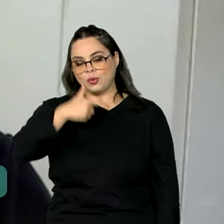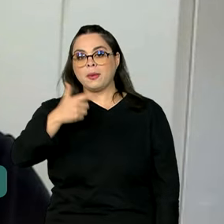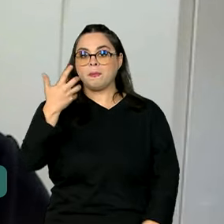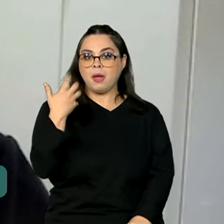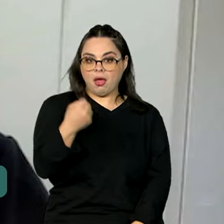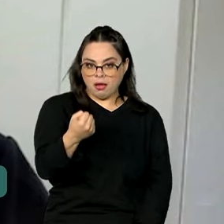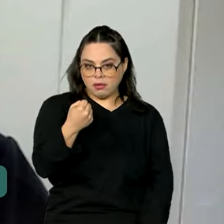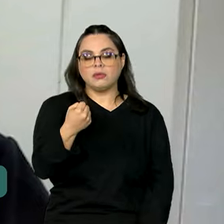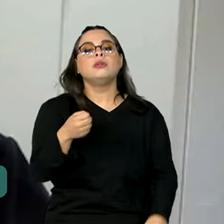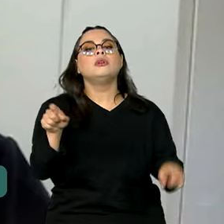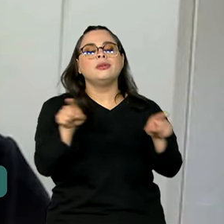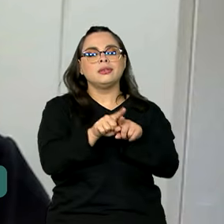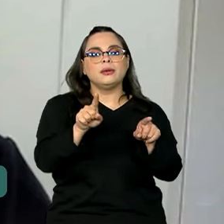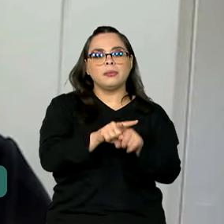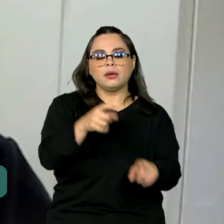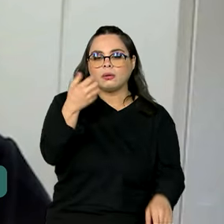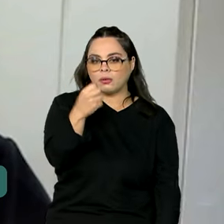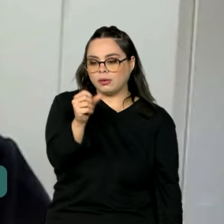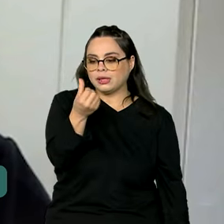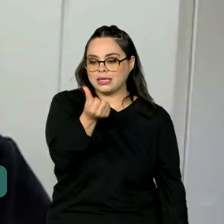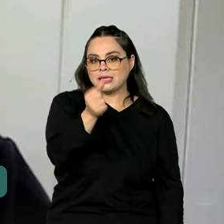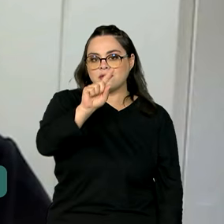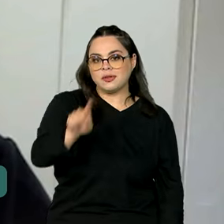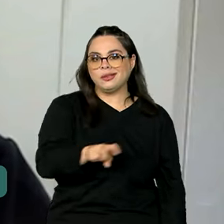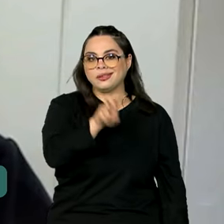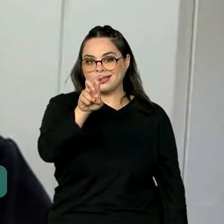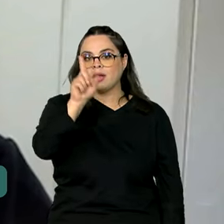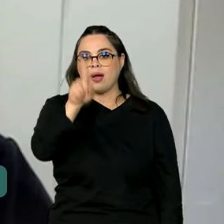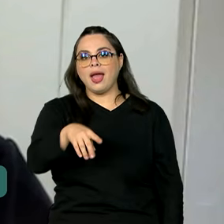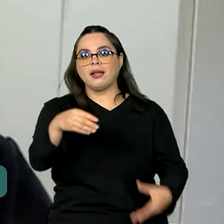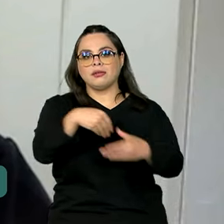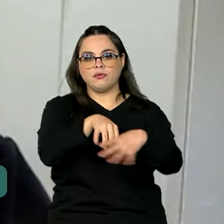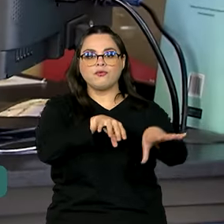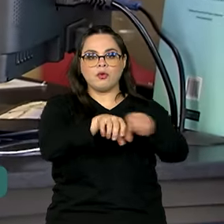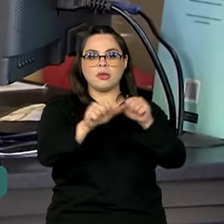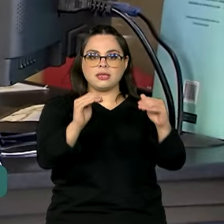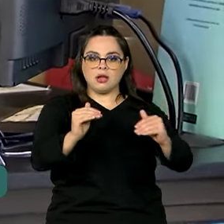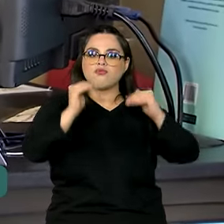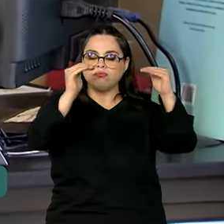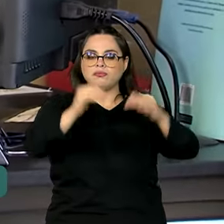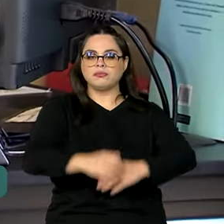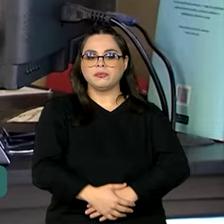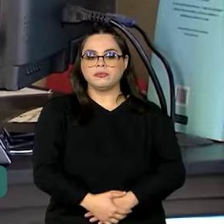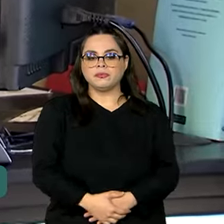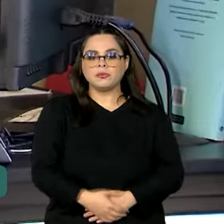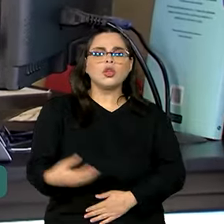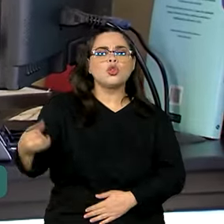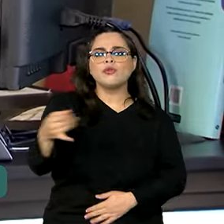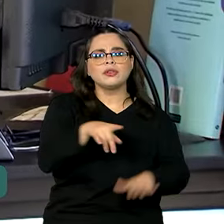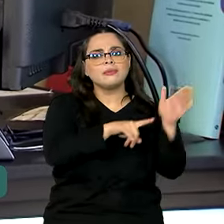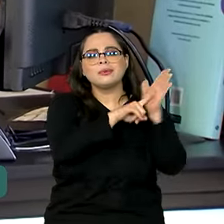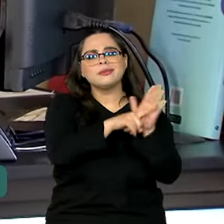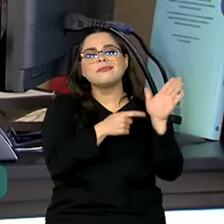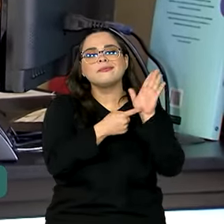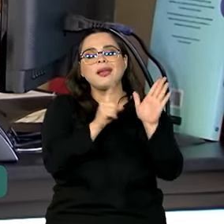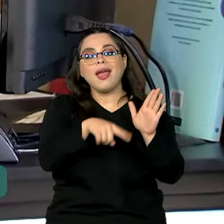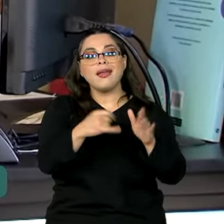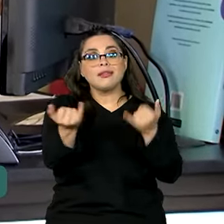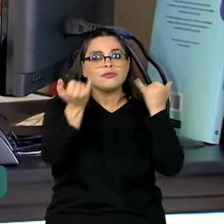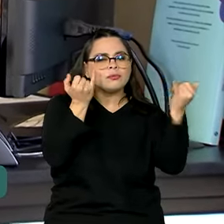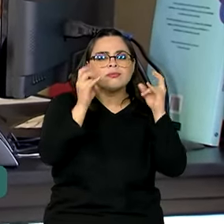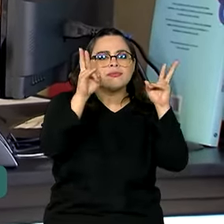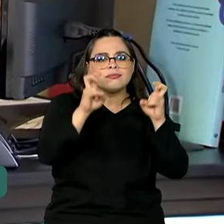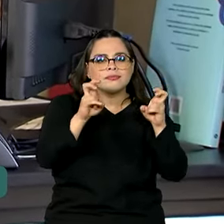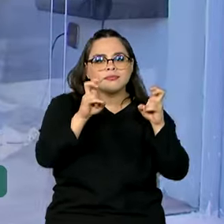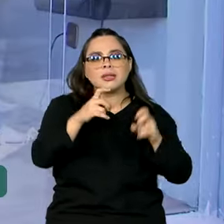e 86,5% possuíam nível superior completo. Uma novidade do estudo foi a informação sobre